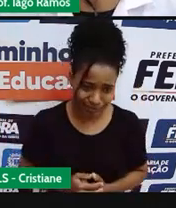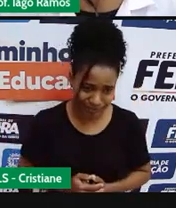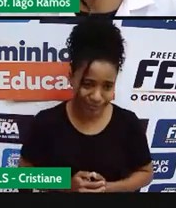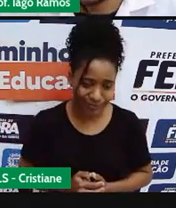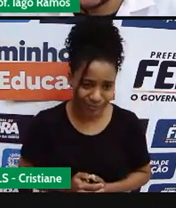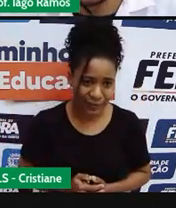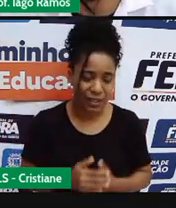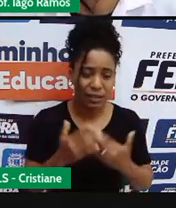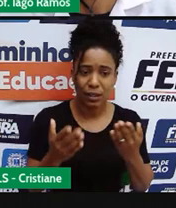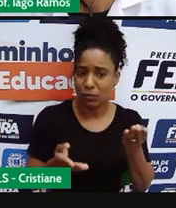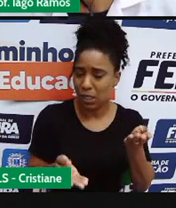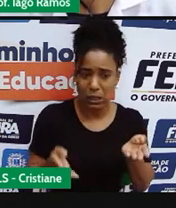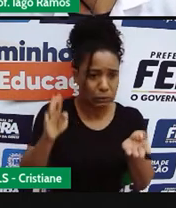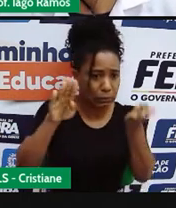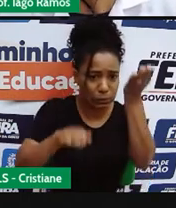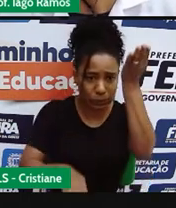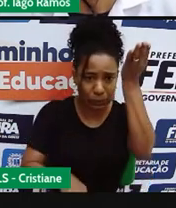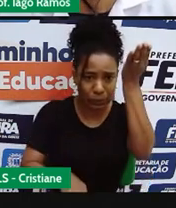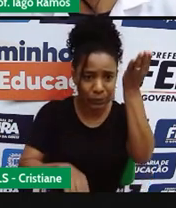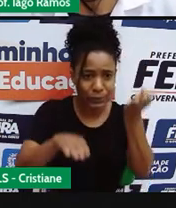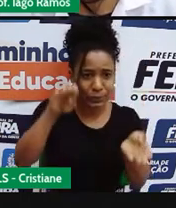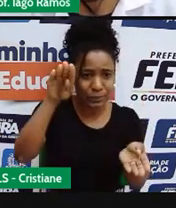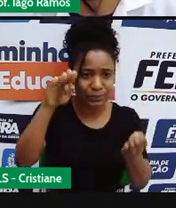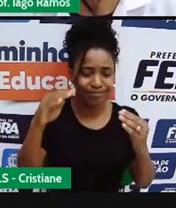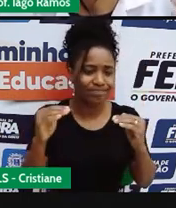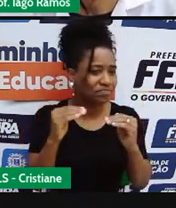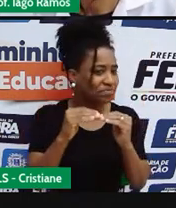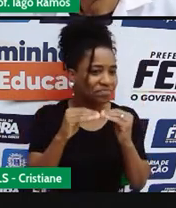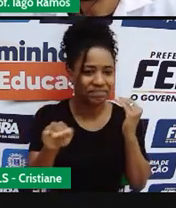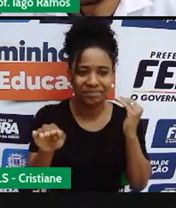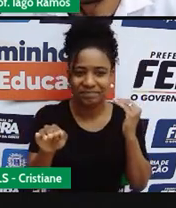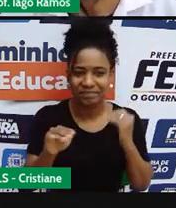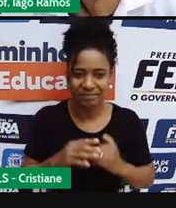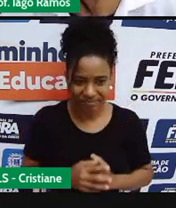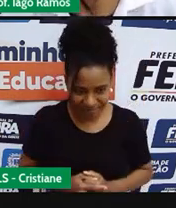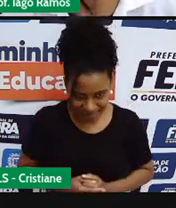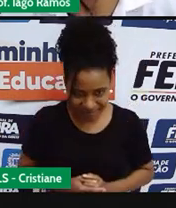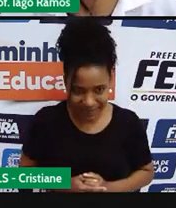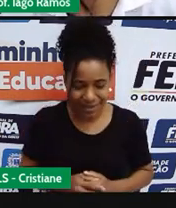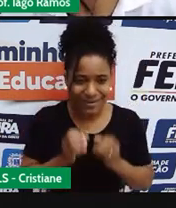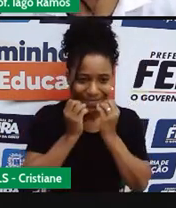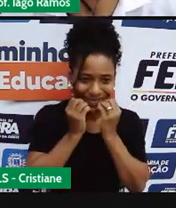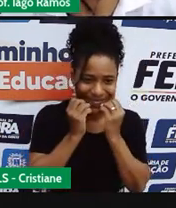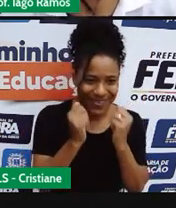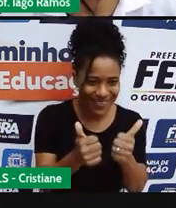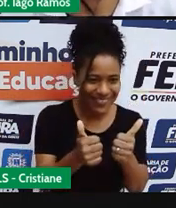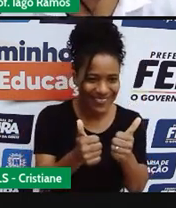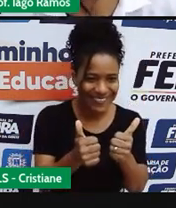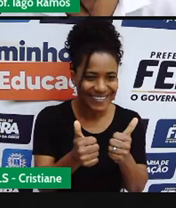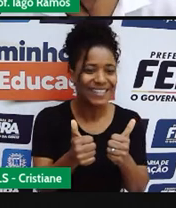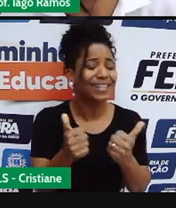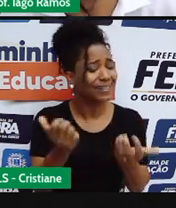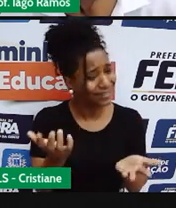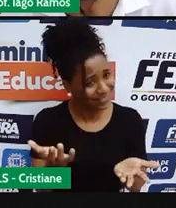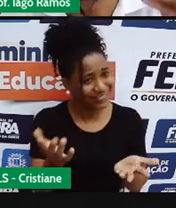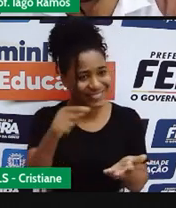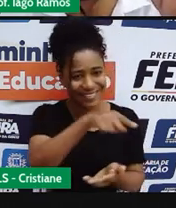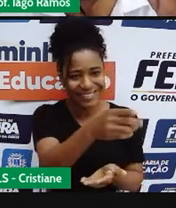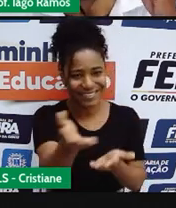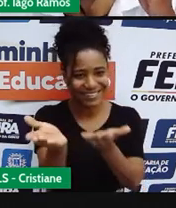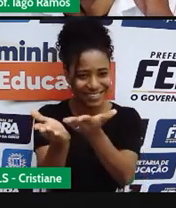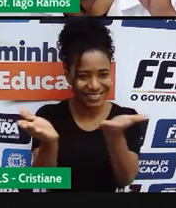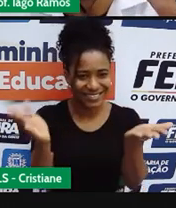proporcionais. Tá bom? Bacana. bom, eu espero que você tenha compreendido isso,